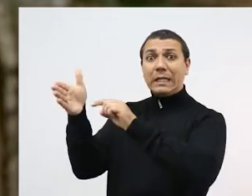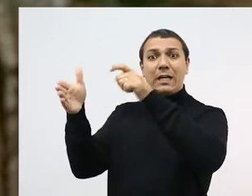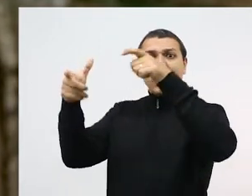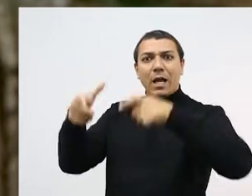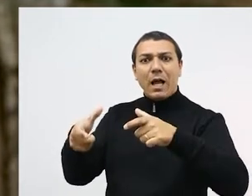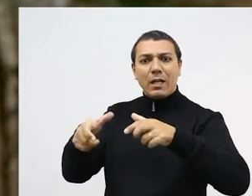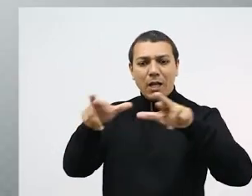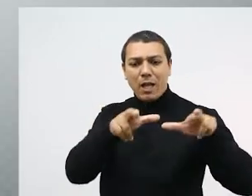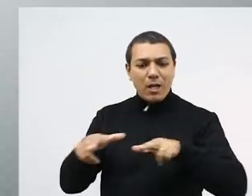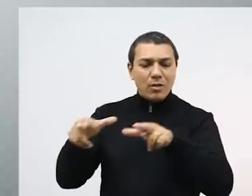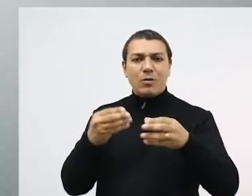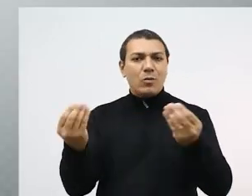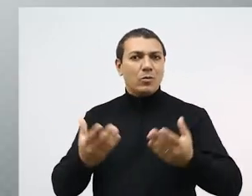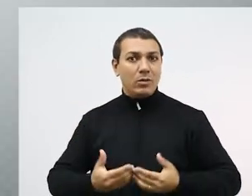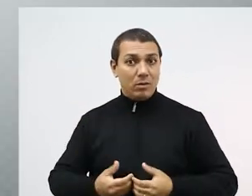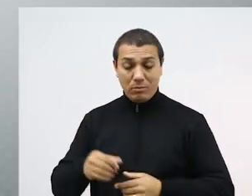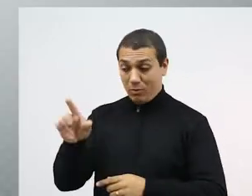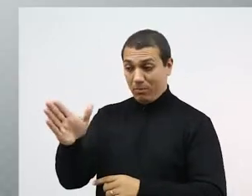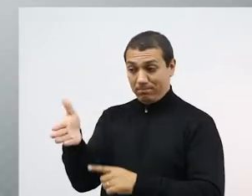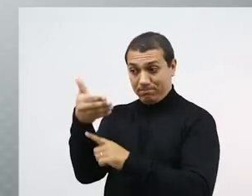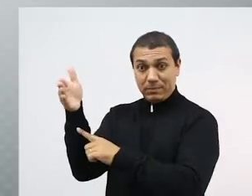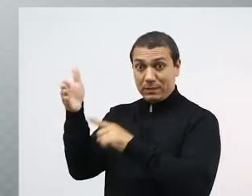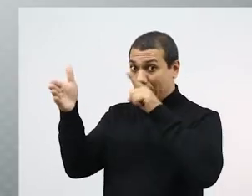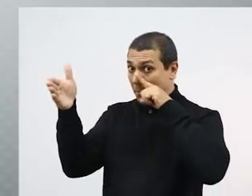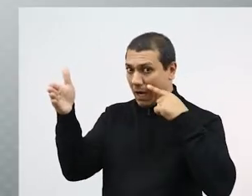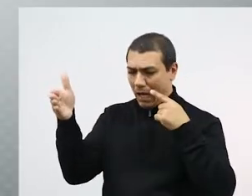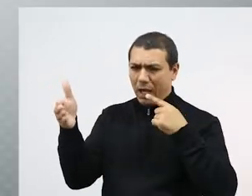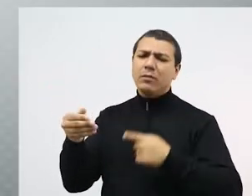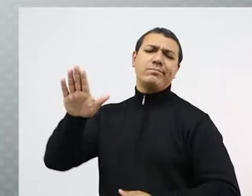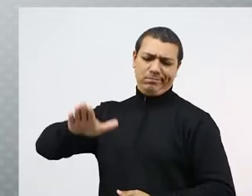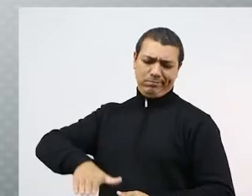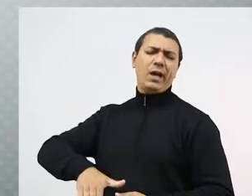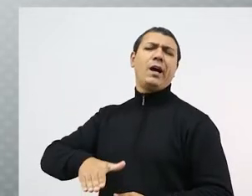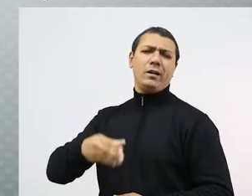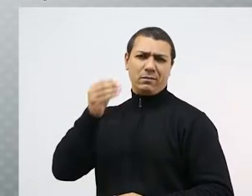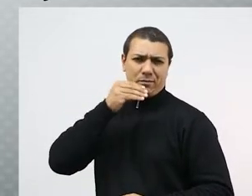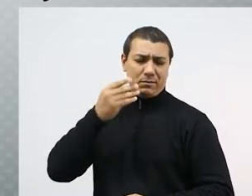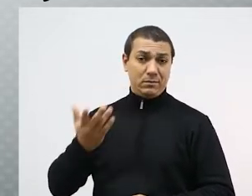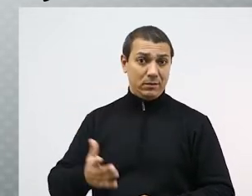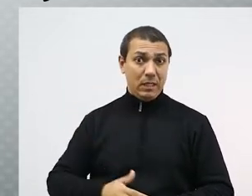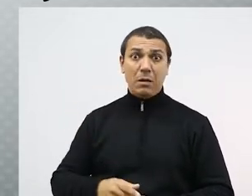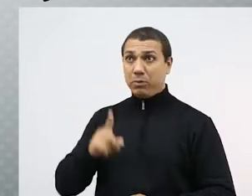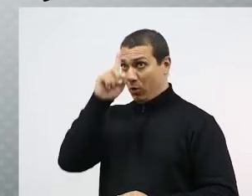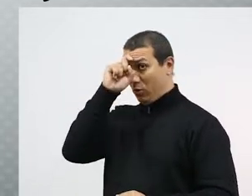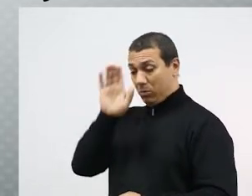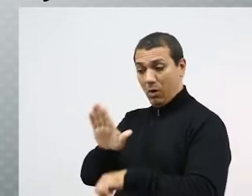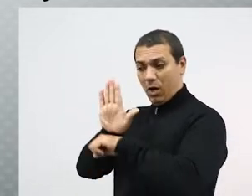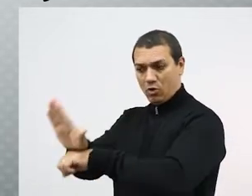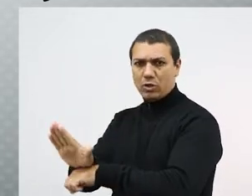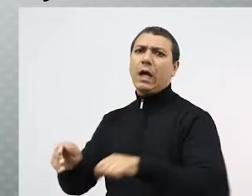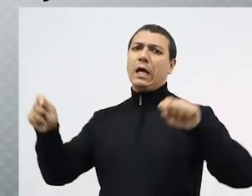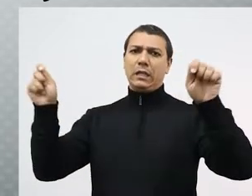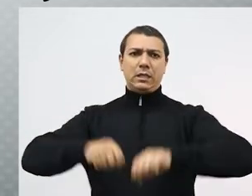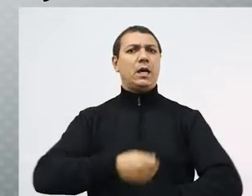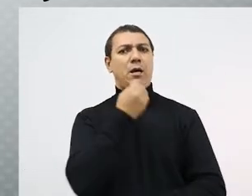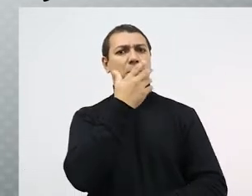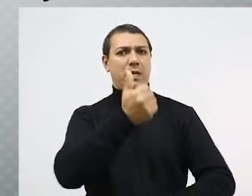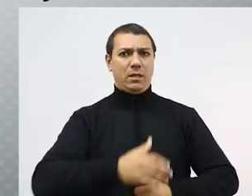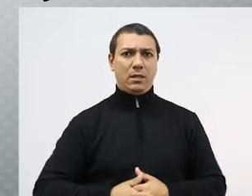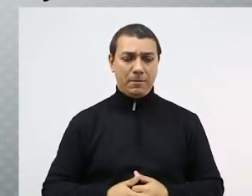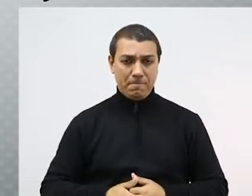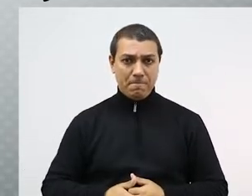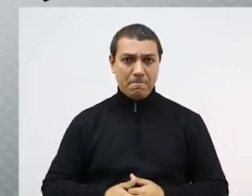bandeira de cada região. A bandeira amarela representa risco baixo. Nesse conjunto de municípios, a capacidade de